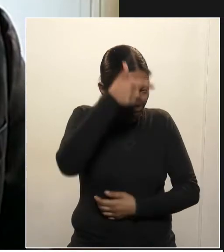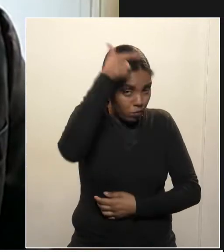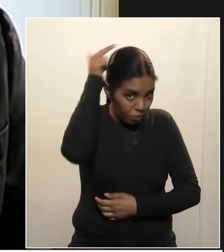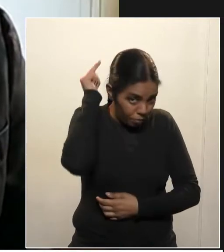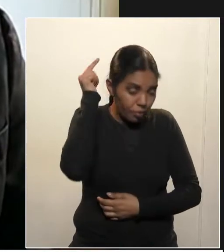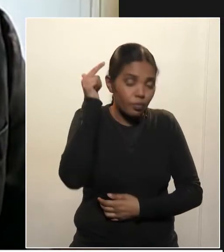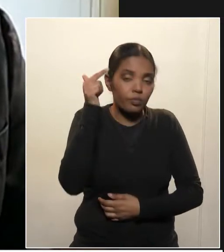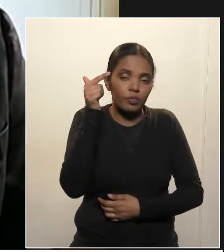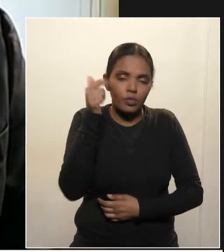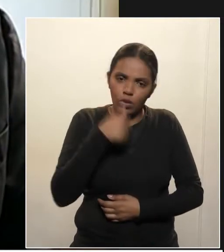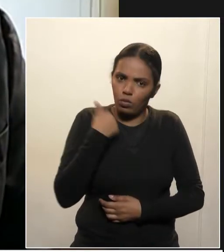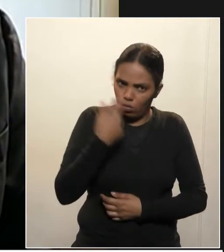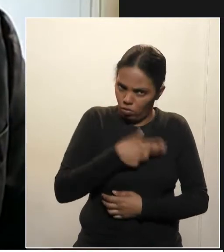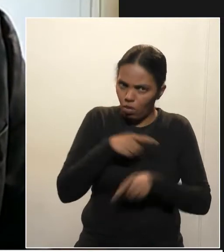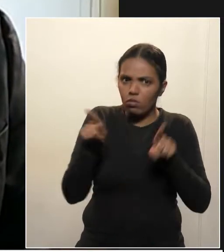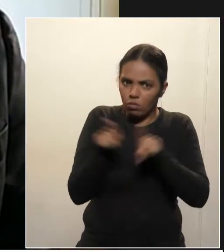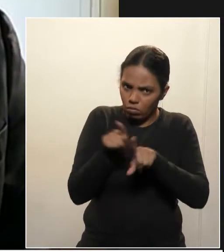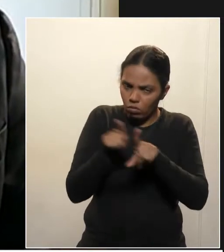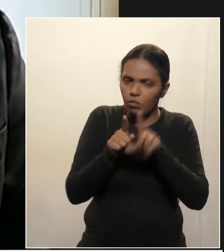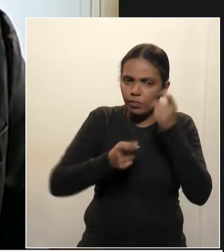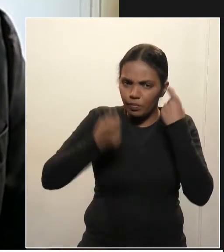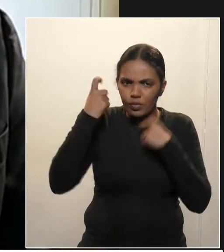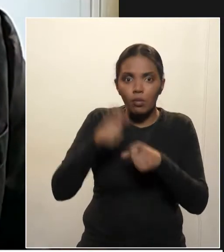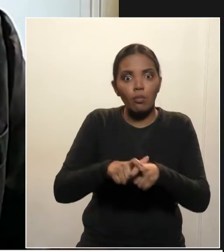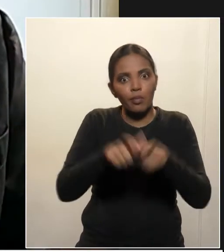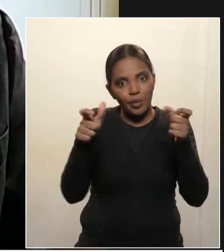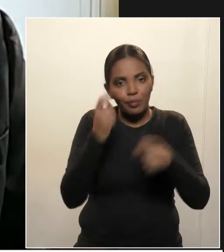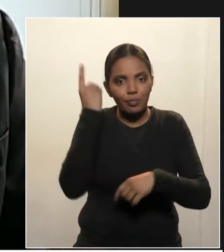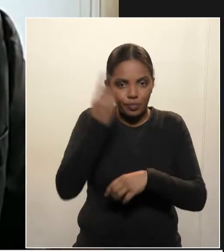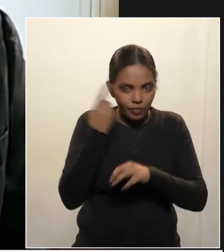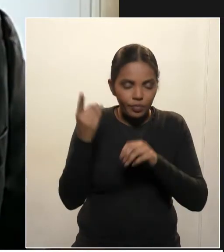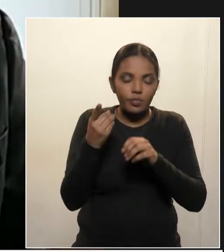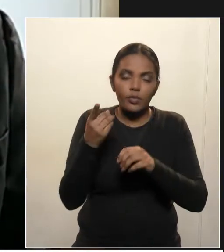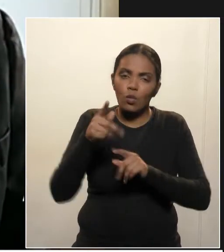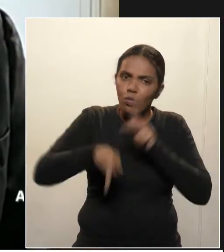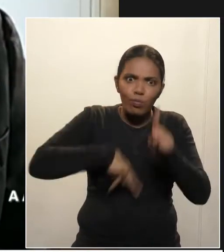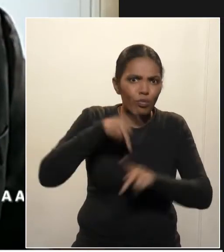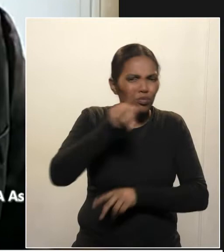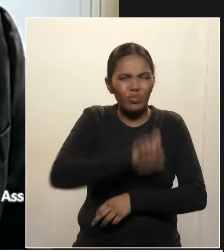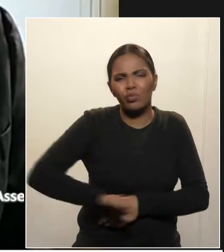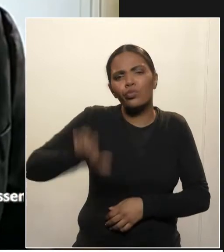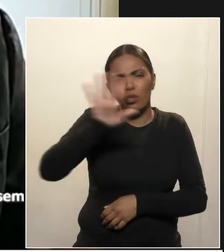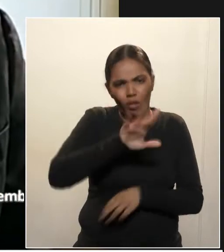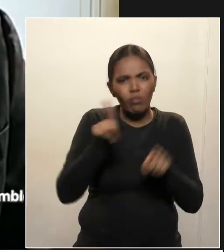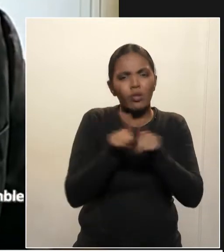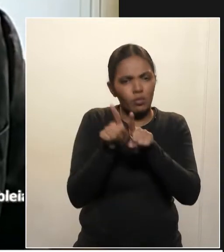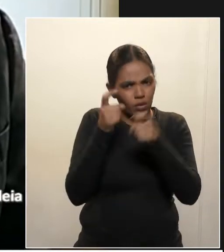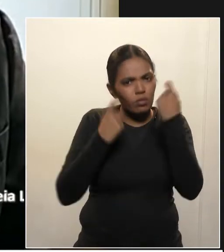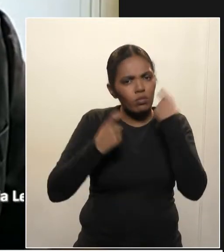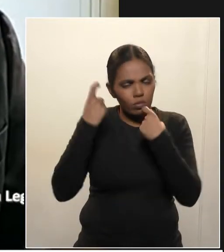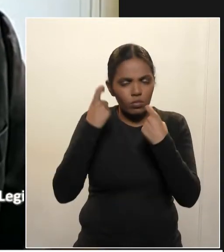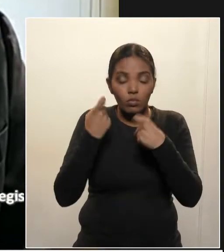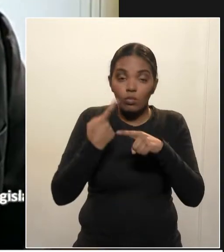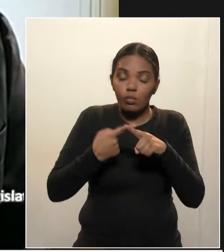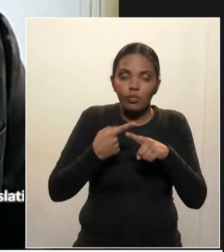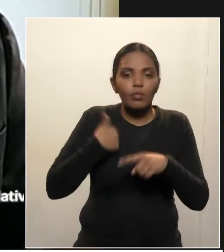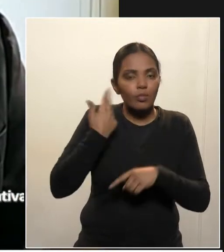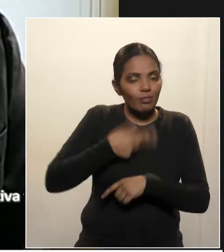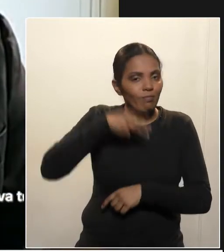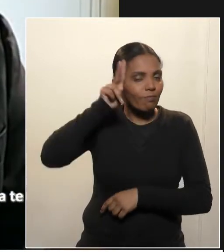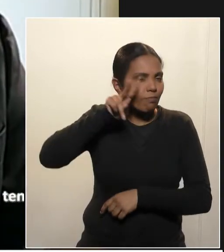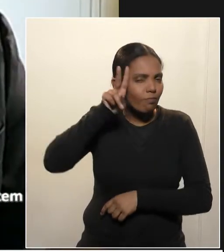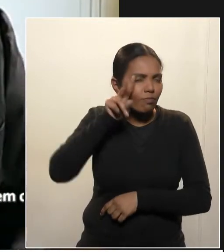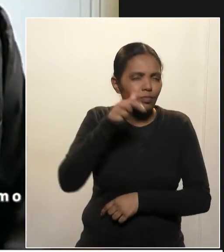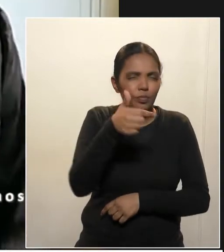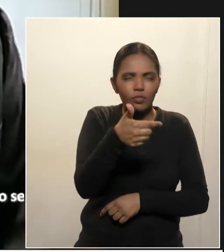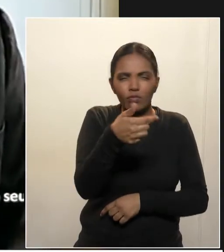a ação nossa, acho que da maioria dos deputados, da população em geral, nós lembramos muito bem que há vinte e